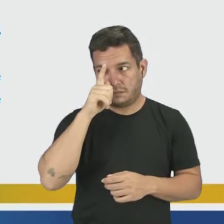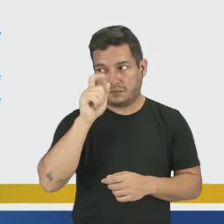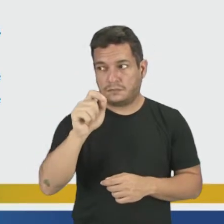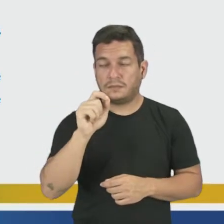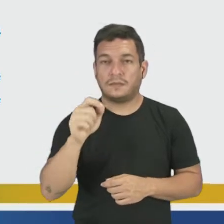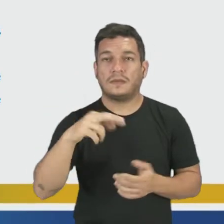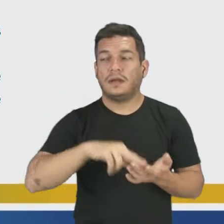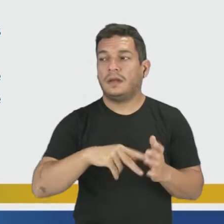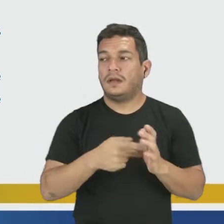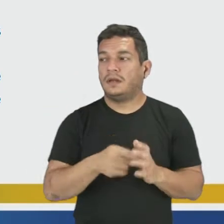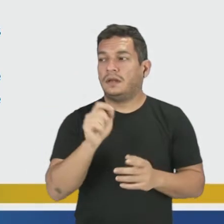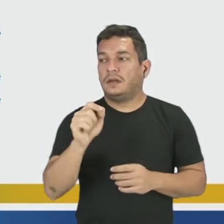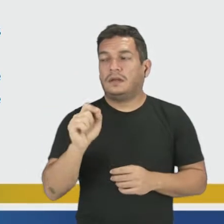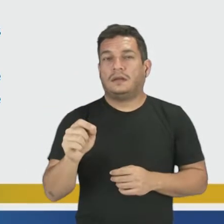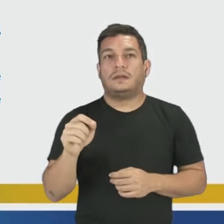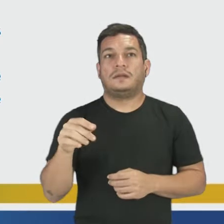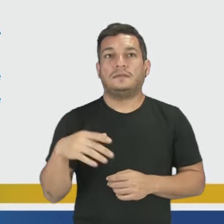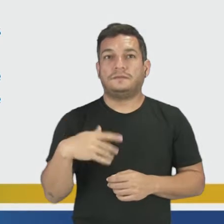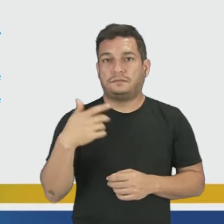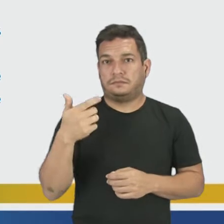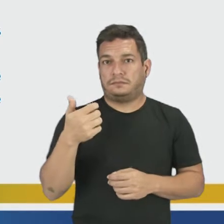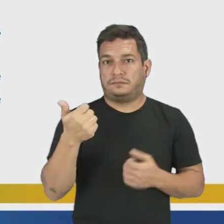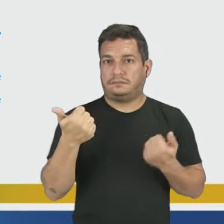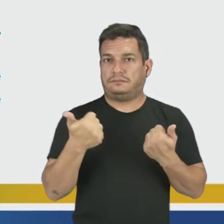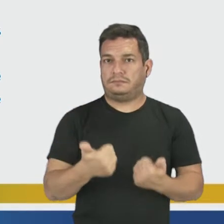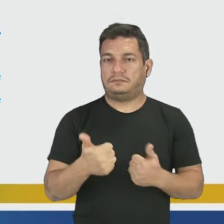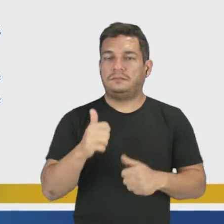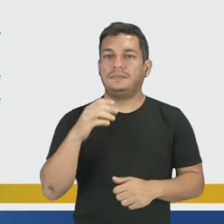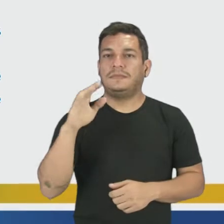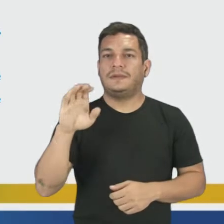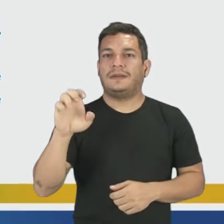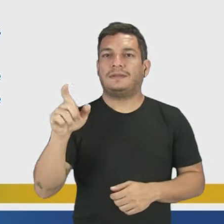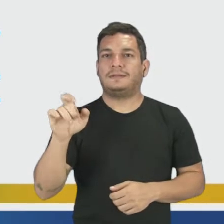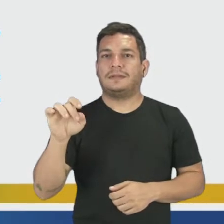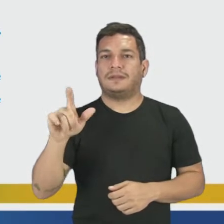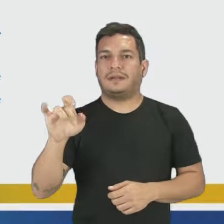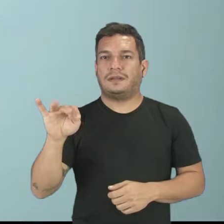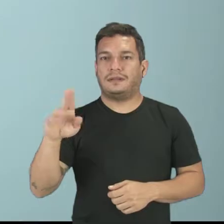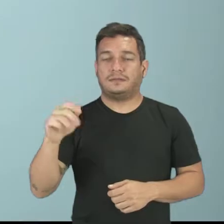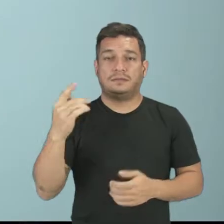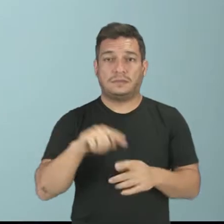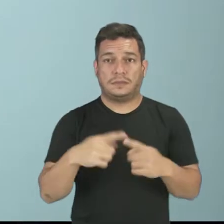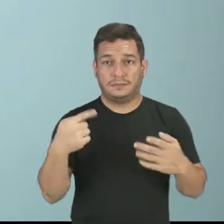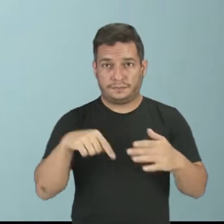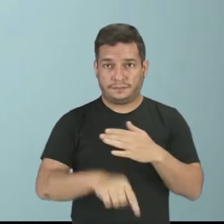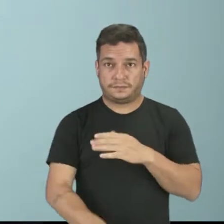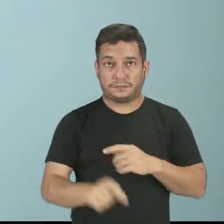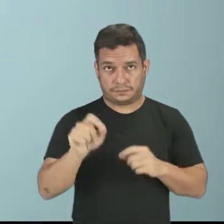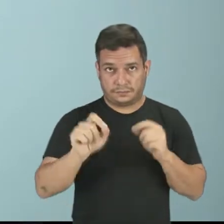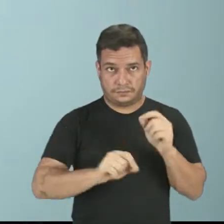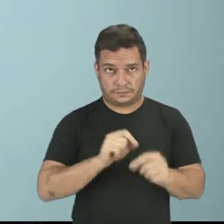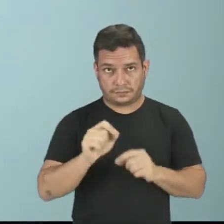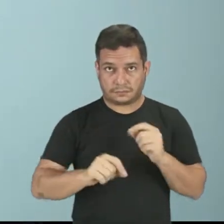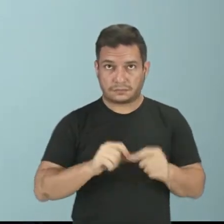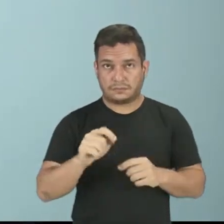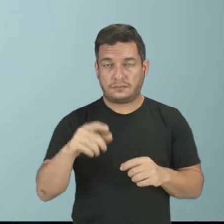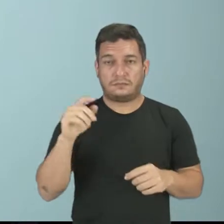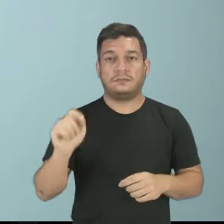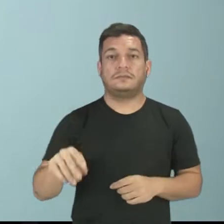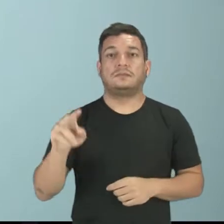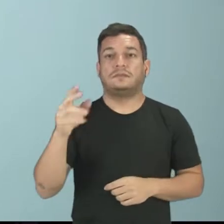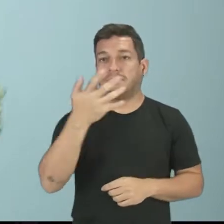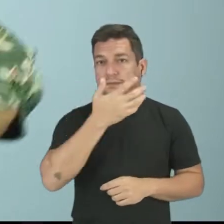significa excelência. Mas para nós aprofundarmos, para sabermos o que é essa excelência e essa